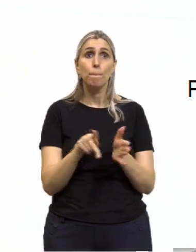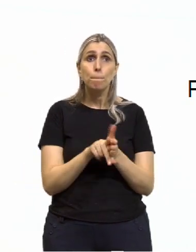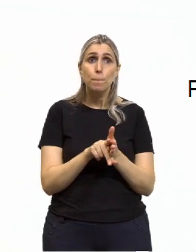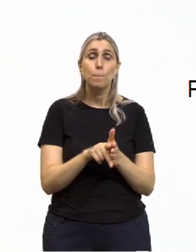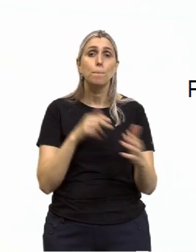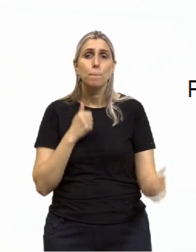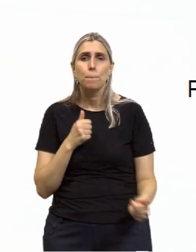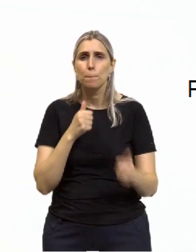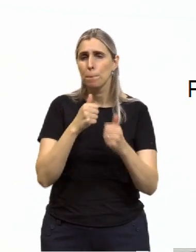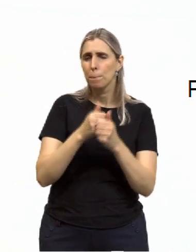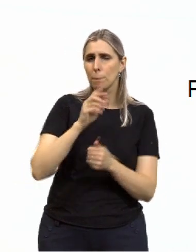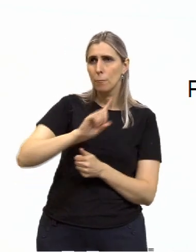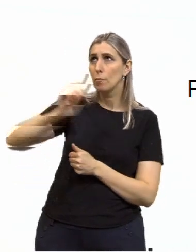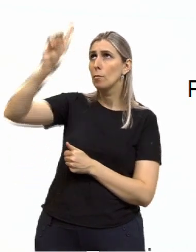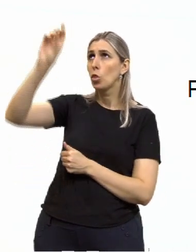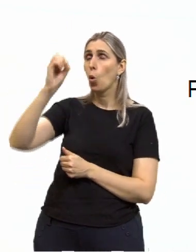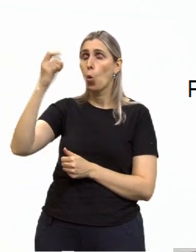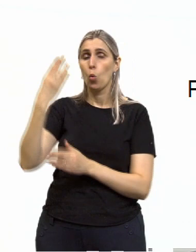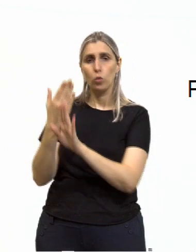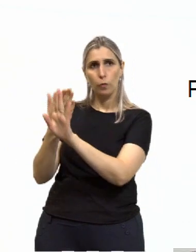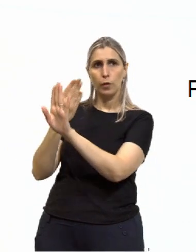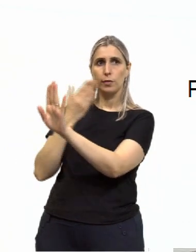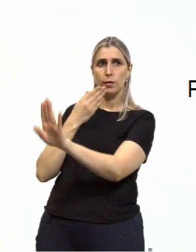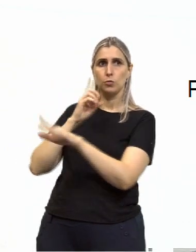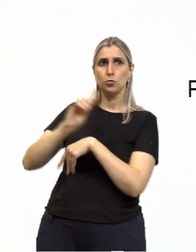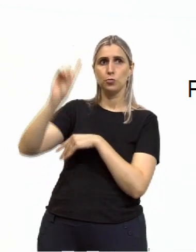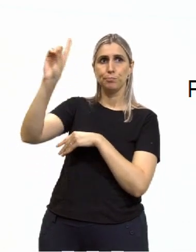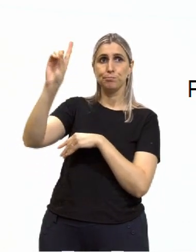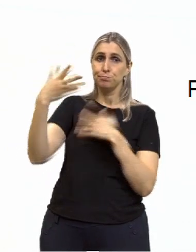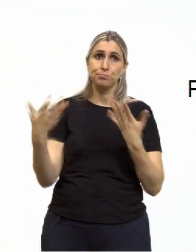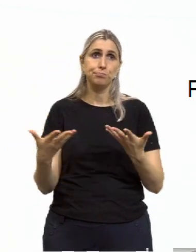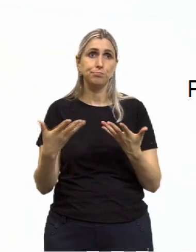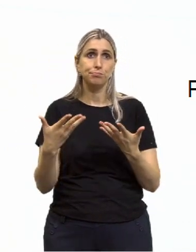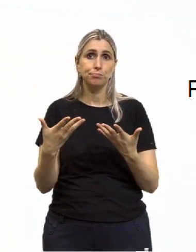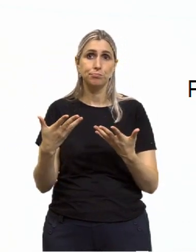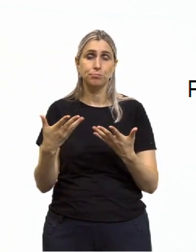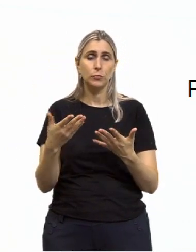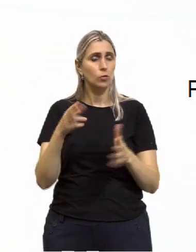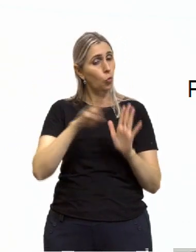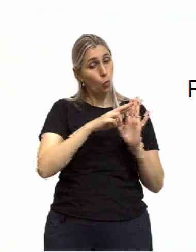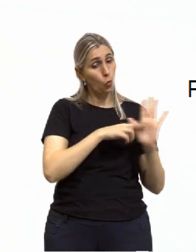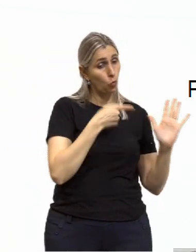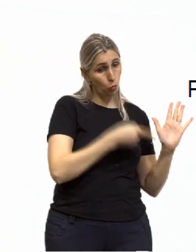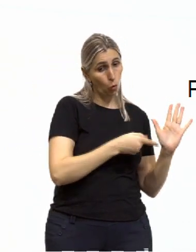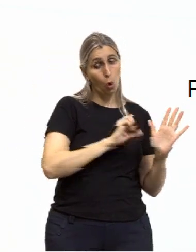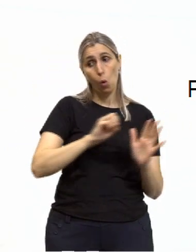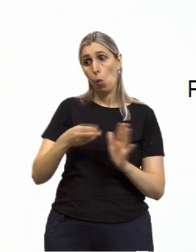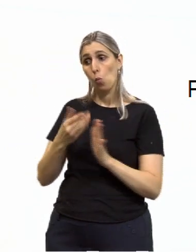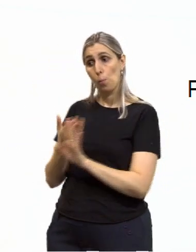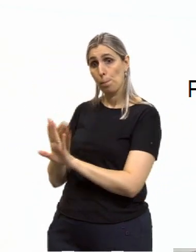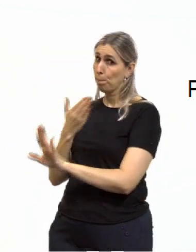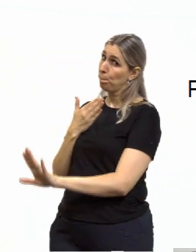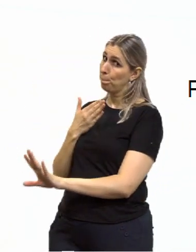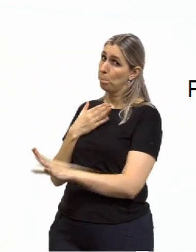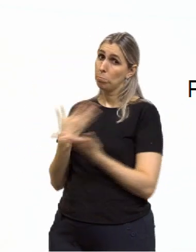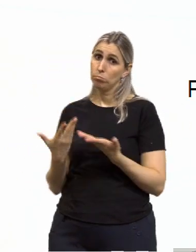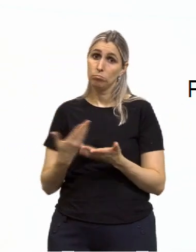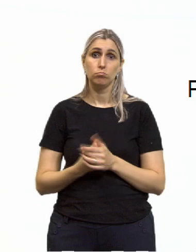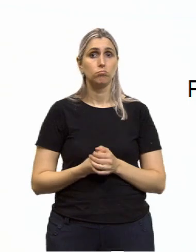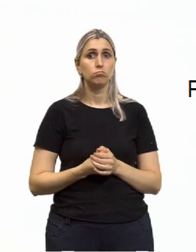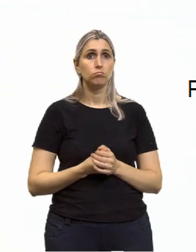aproximar-se de Deus ou afastar-se dele, então você segue o manual ou você se dancia do manual, tanto faz.